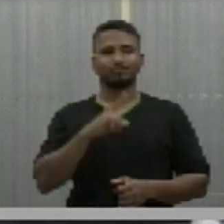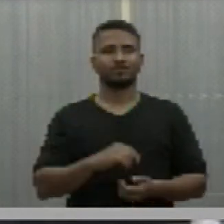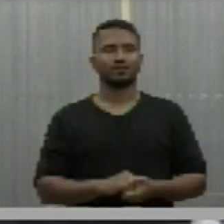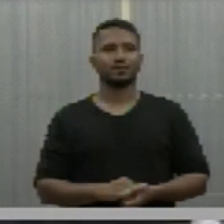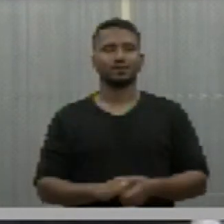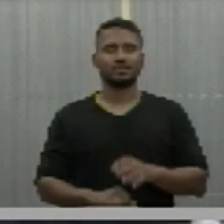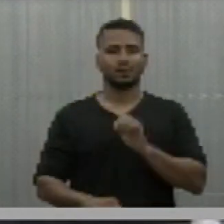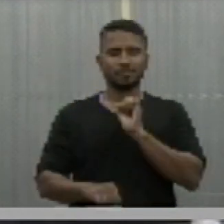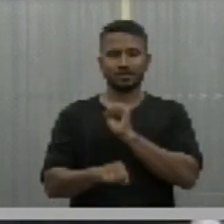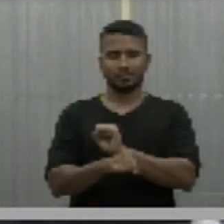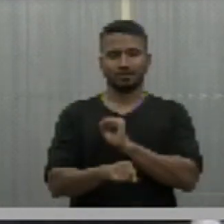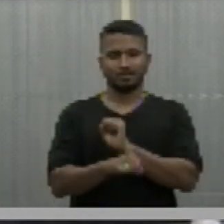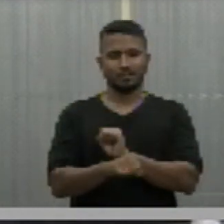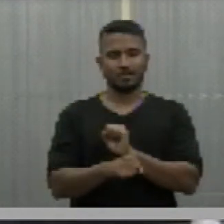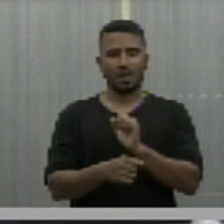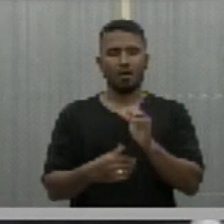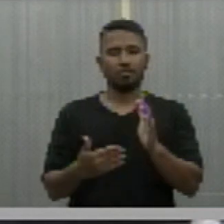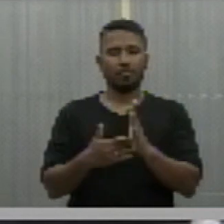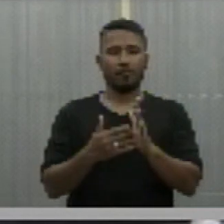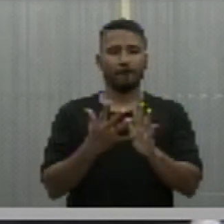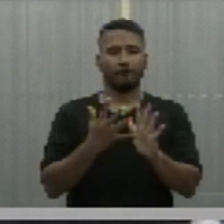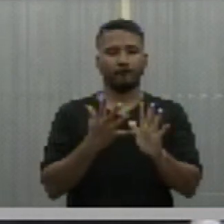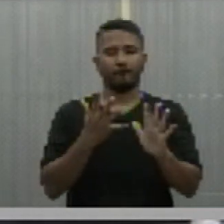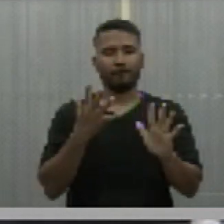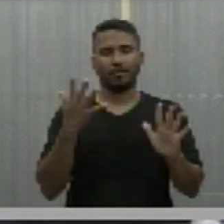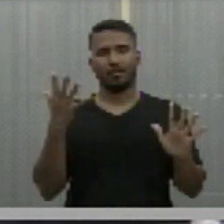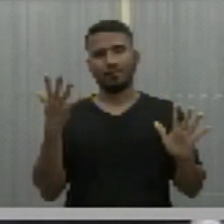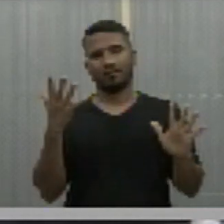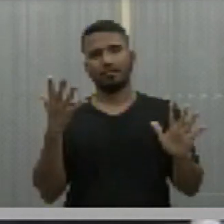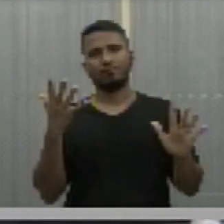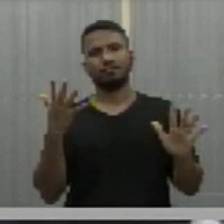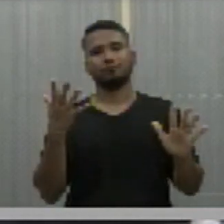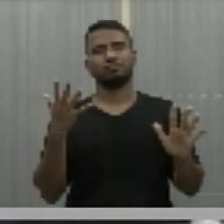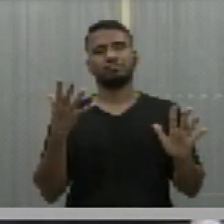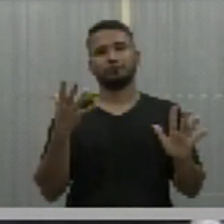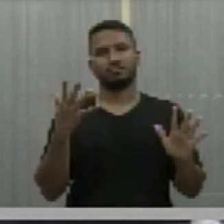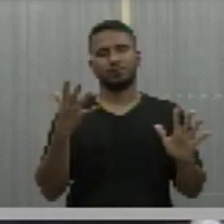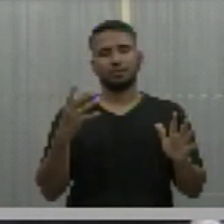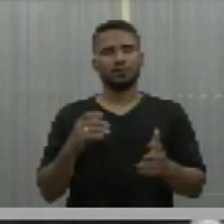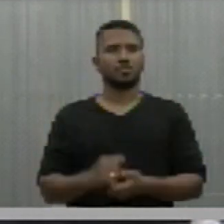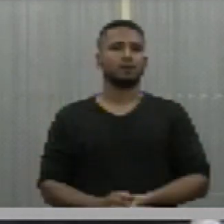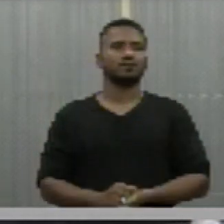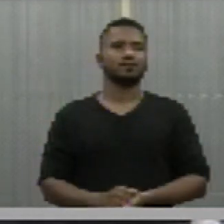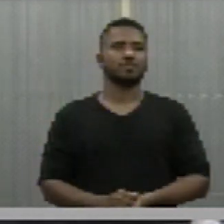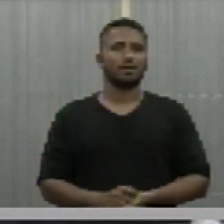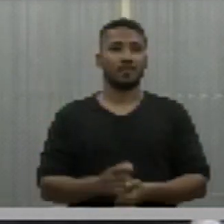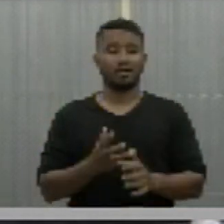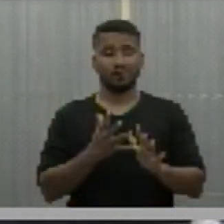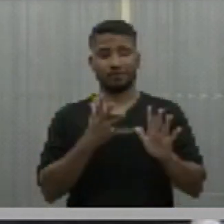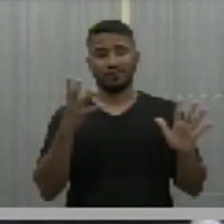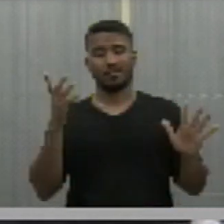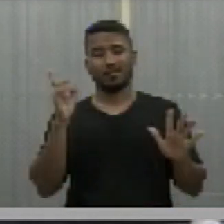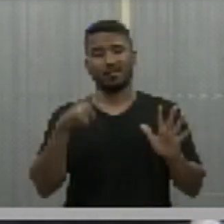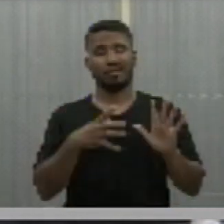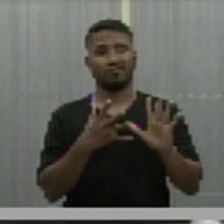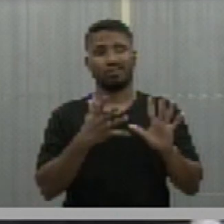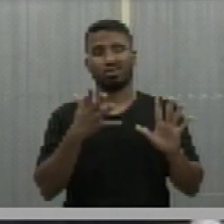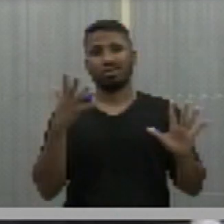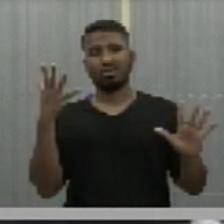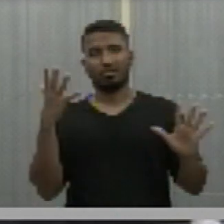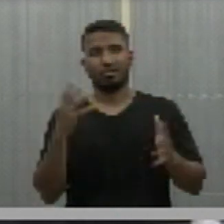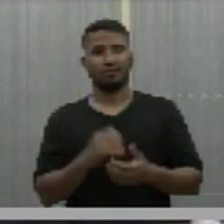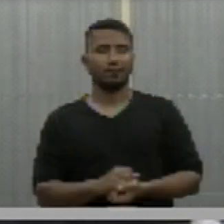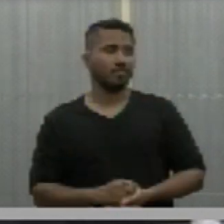esperar pelo tempo da fila em que pese também, deputado Gilcarza, a fila é uma fila que ela